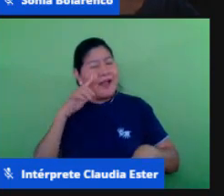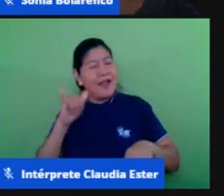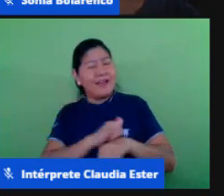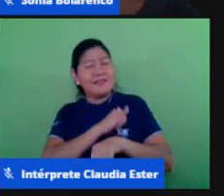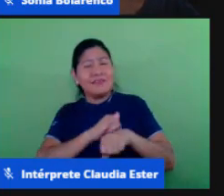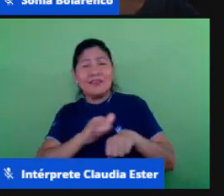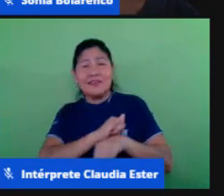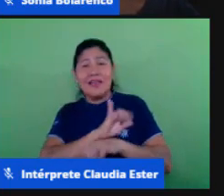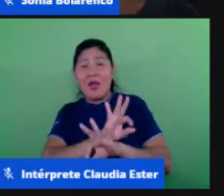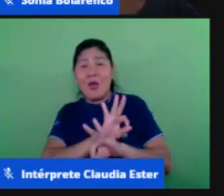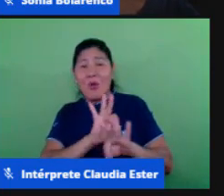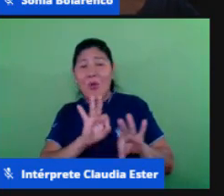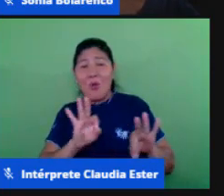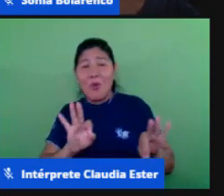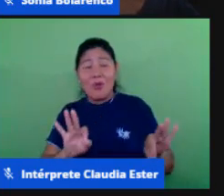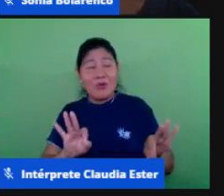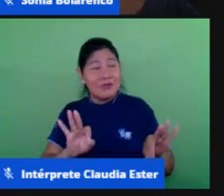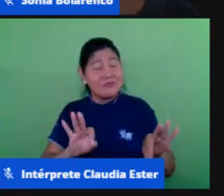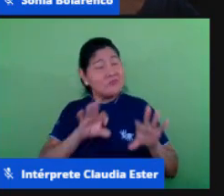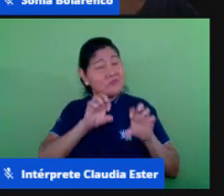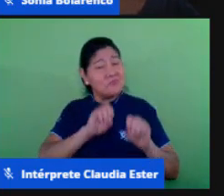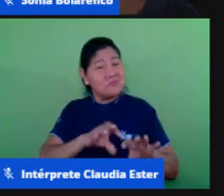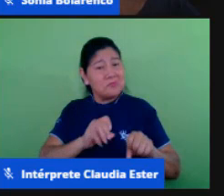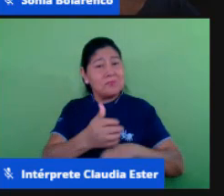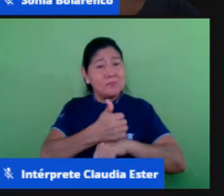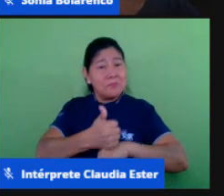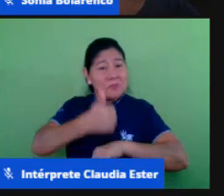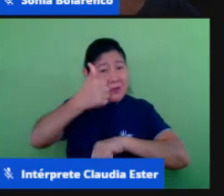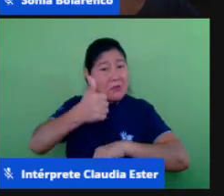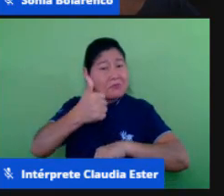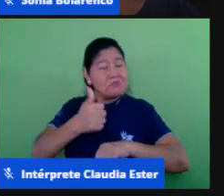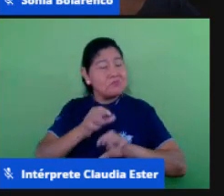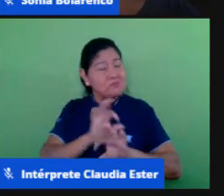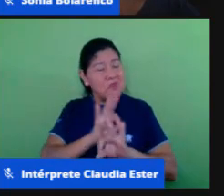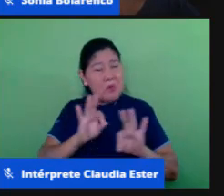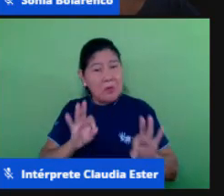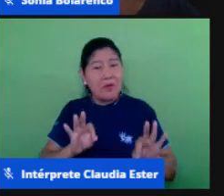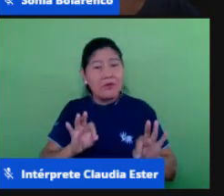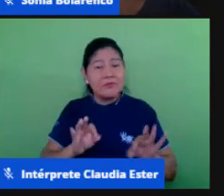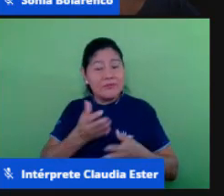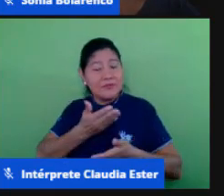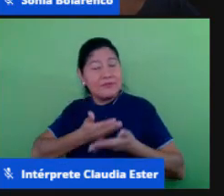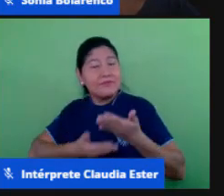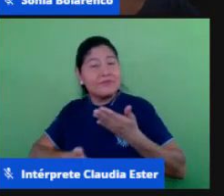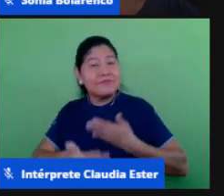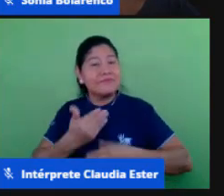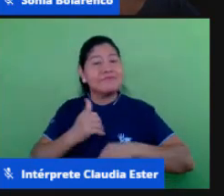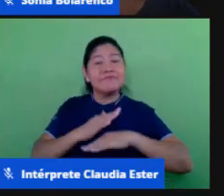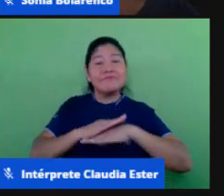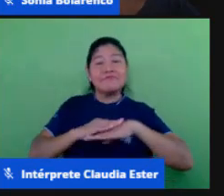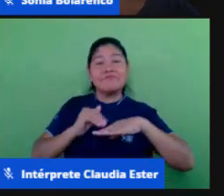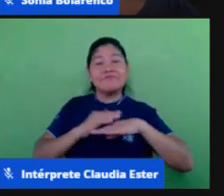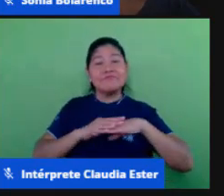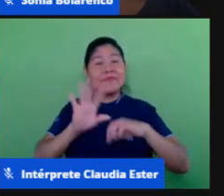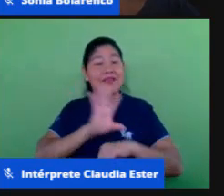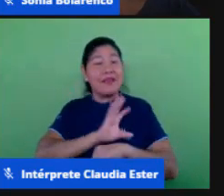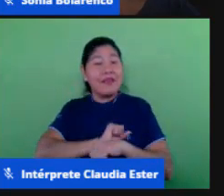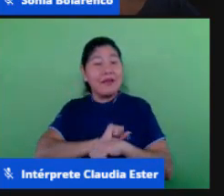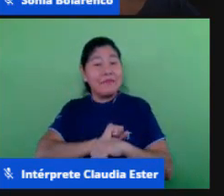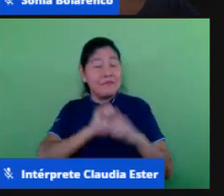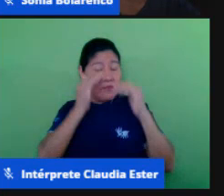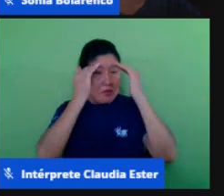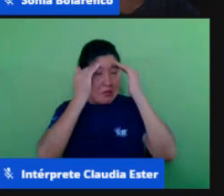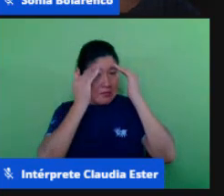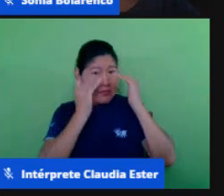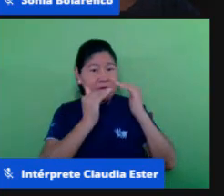aula essa aula de qualidade e o desenvolvimento das relações afetivas né o desenvolvimento do respeito